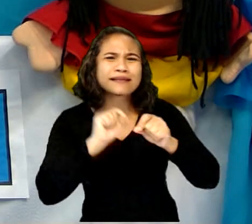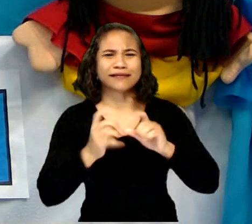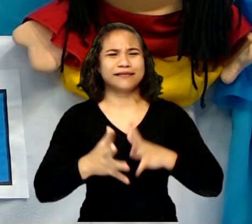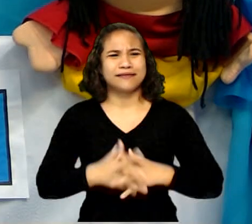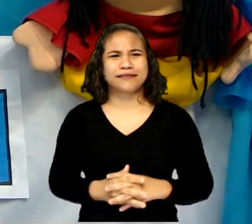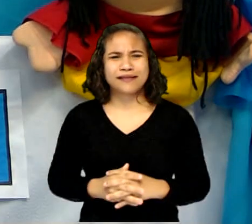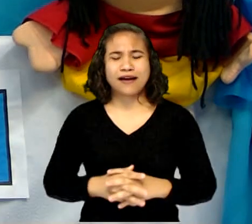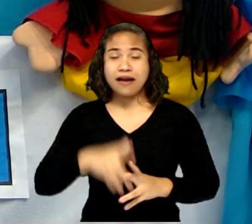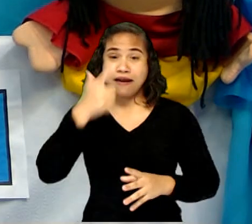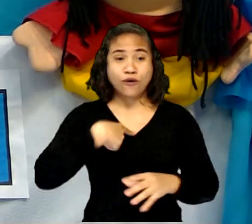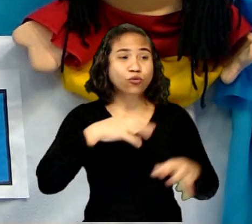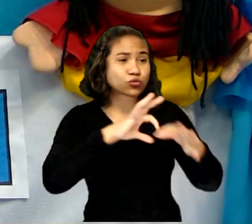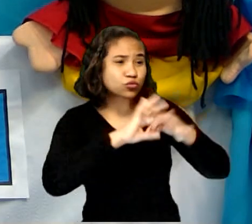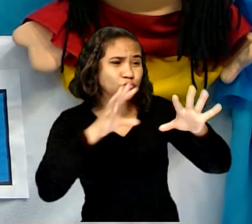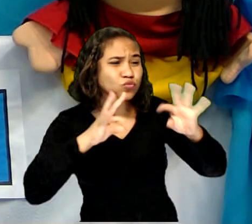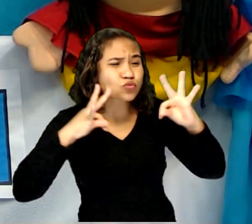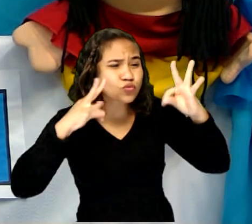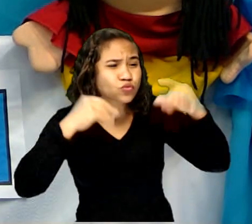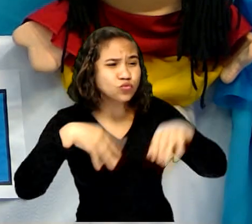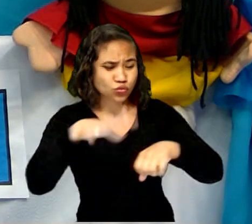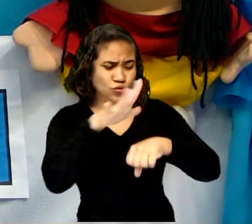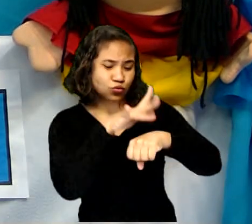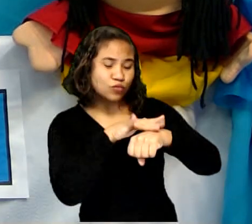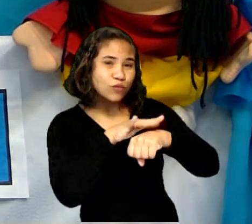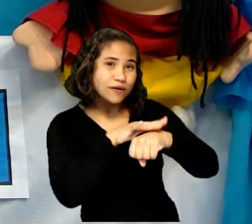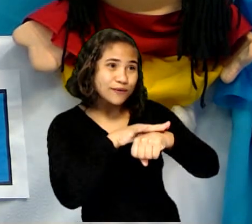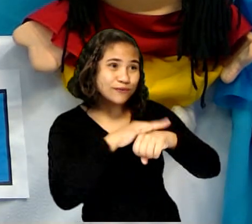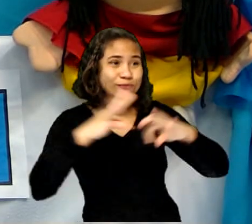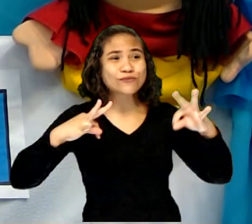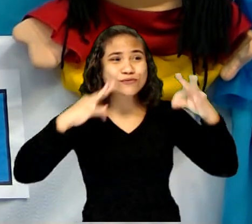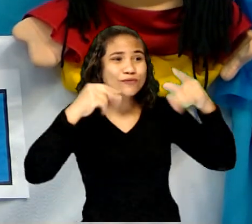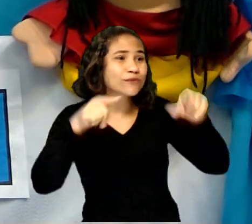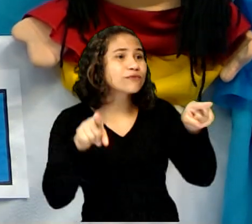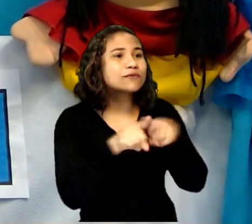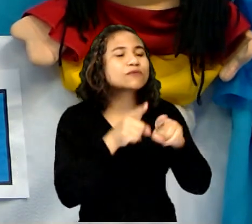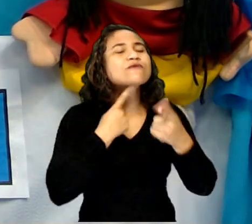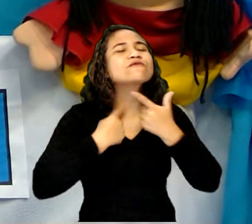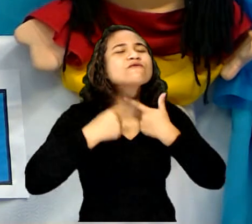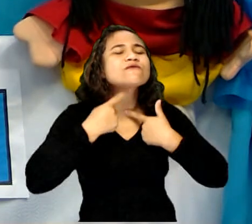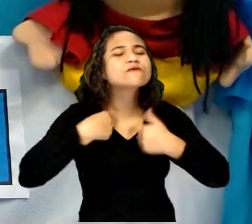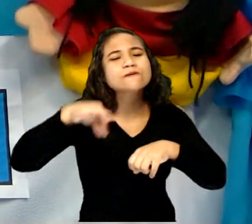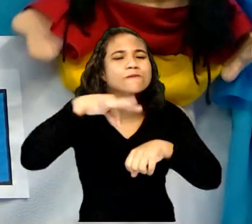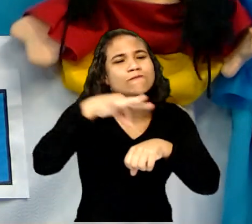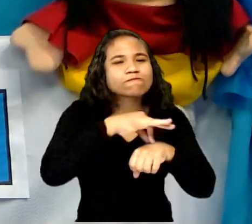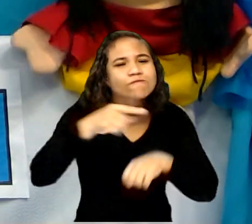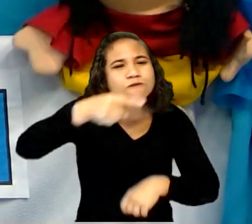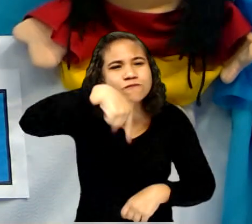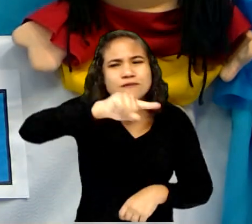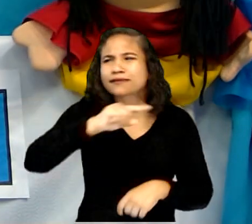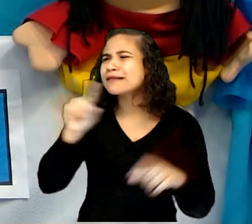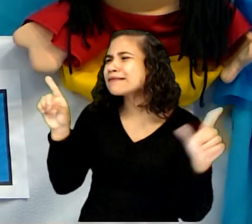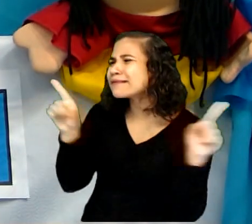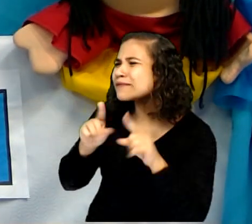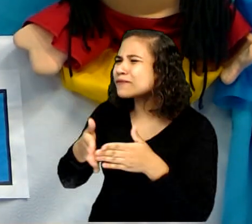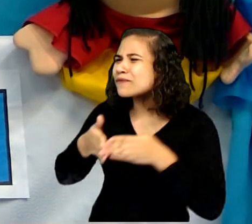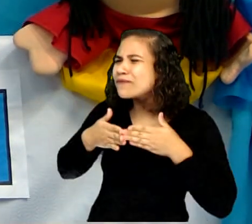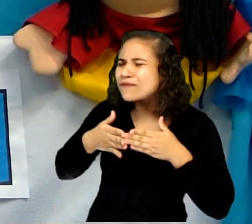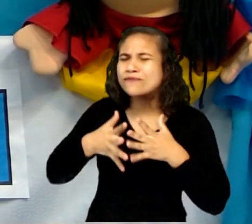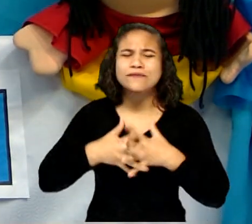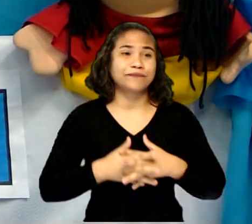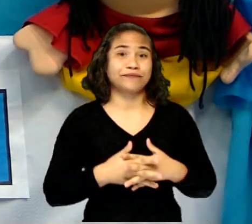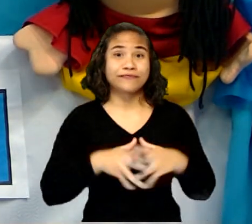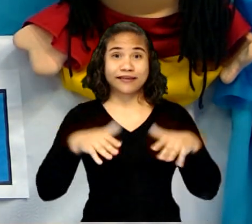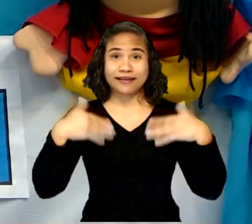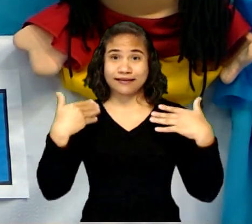Eu deixo todo mundo doente! E estou com vontade de picar vocês! Não! A